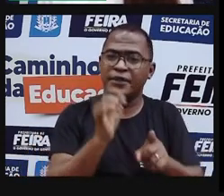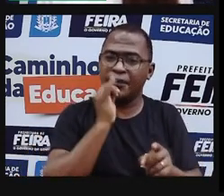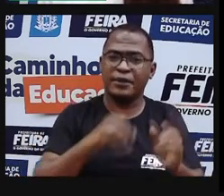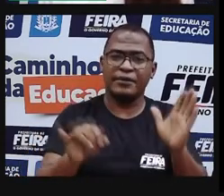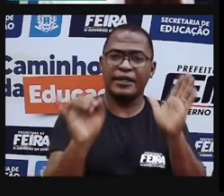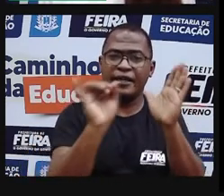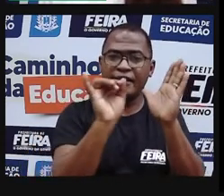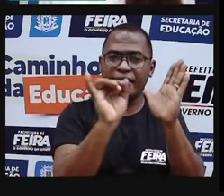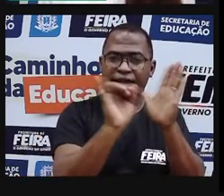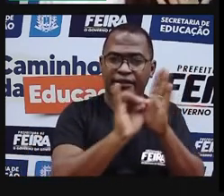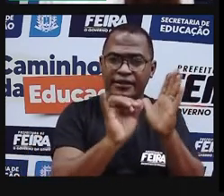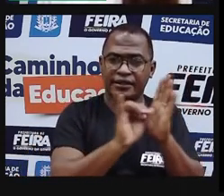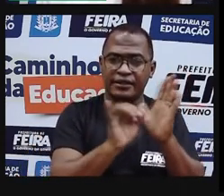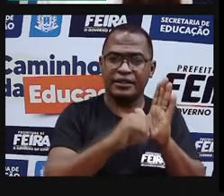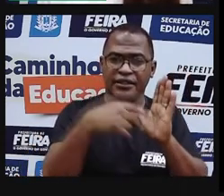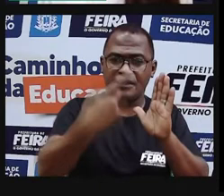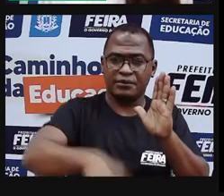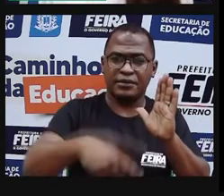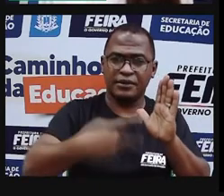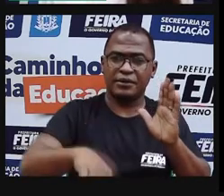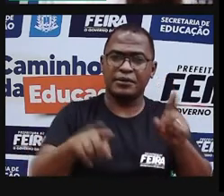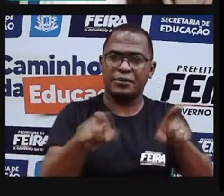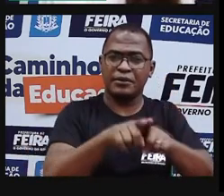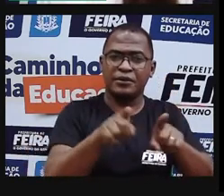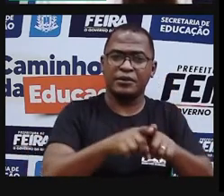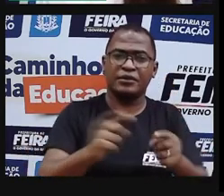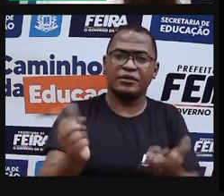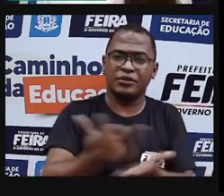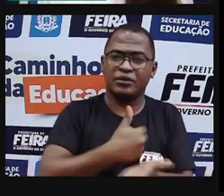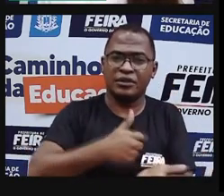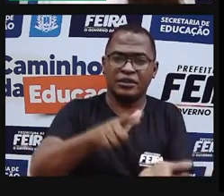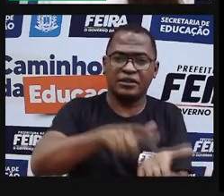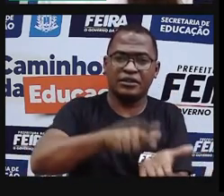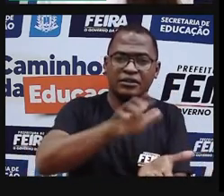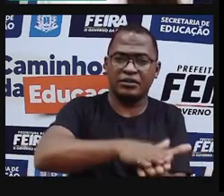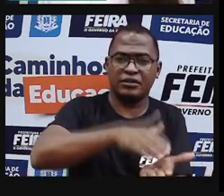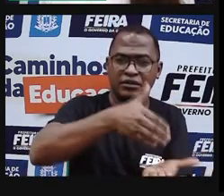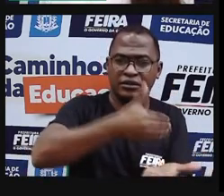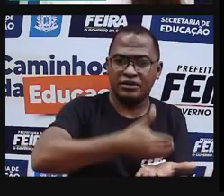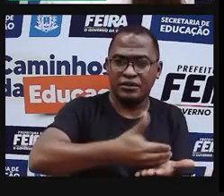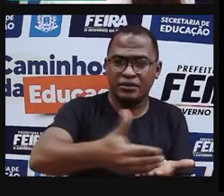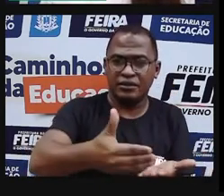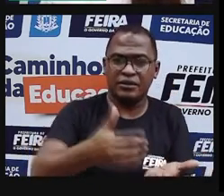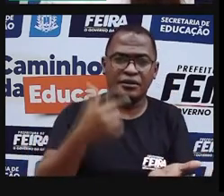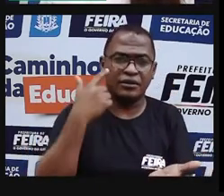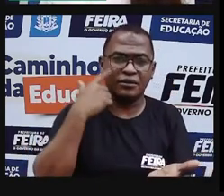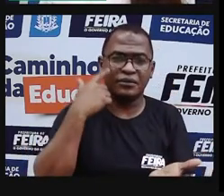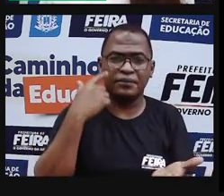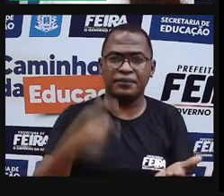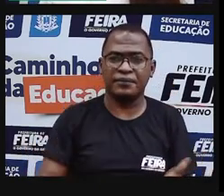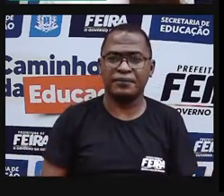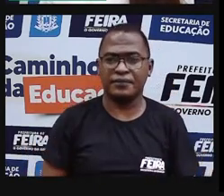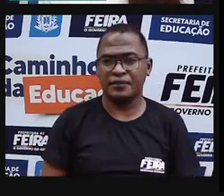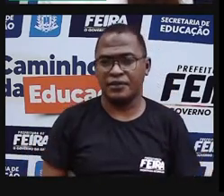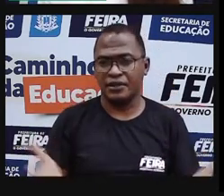impressa nas xilografuras. Então, por exemplo, essa imagem que vocês estão vendo,